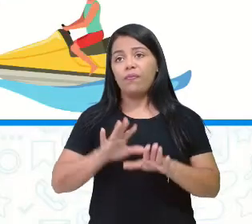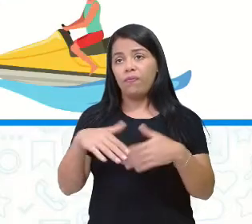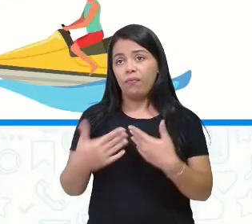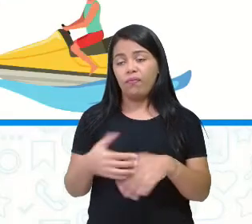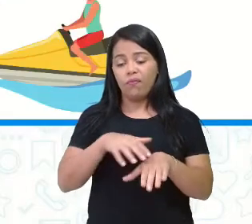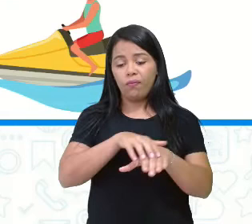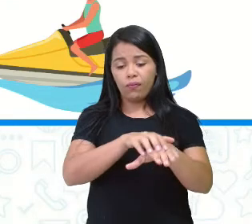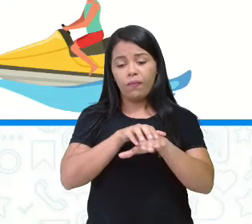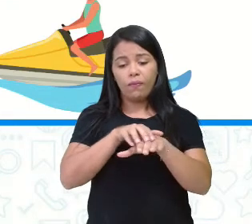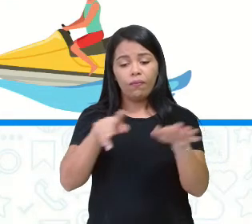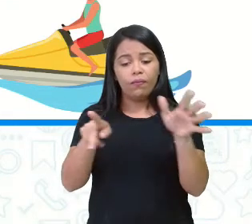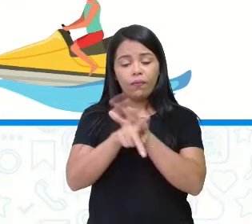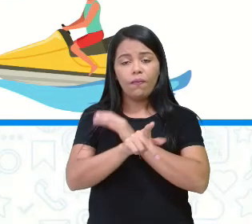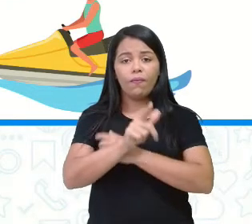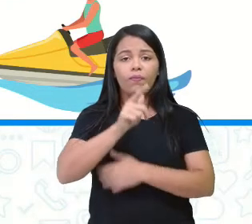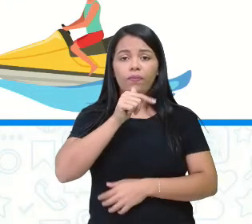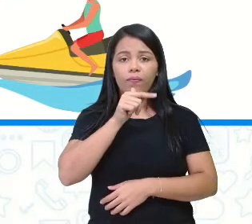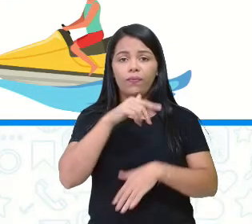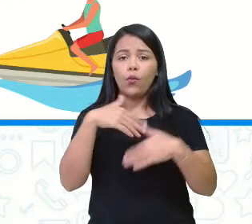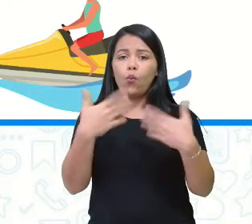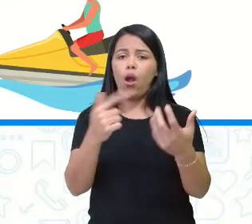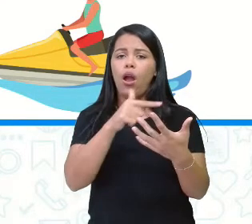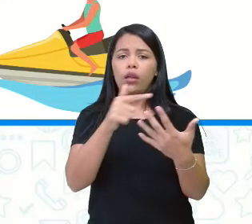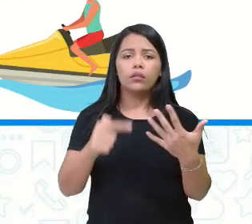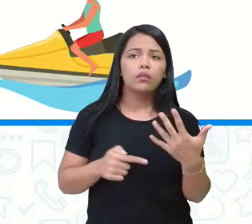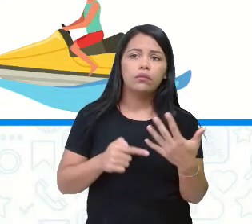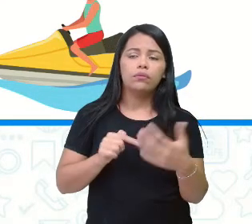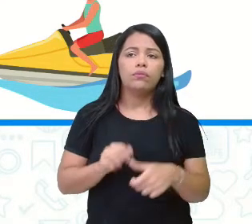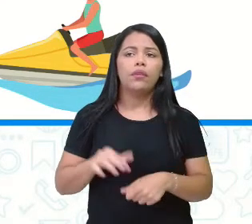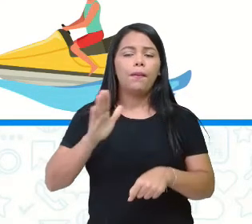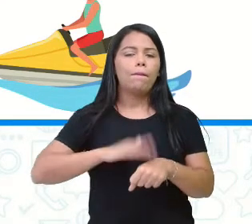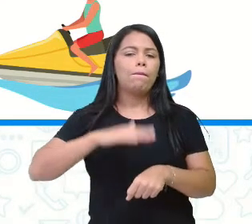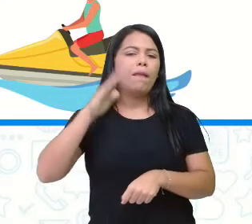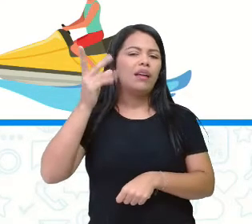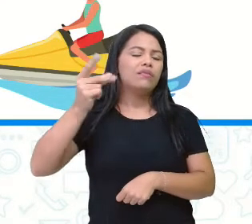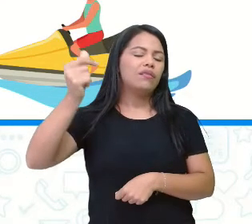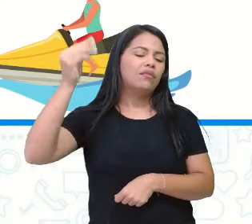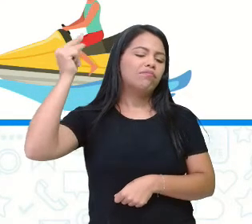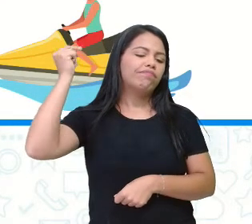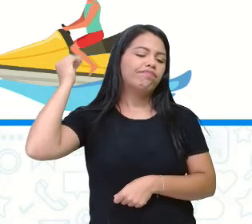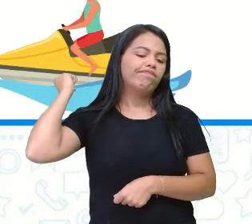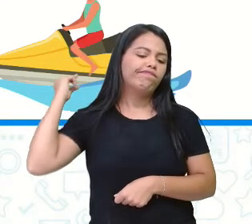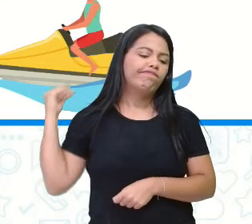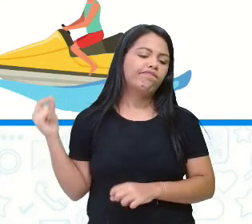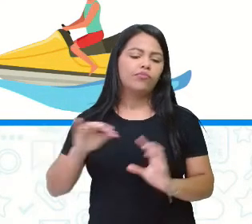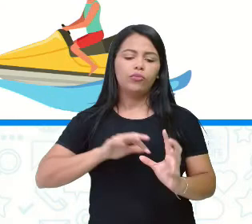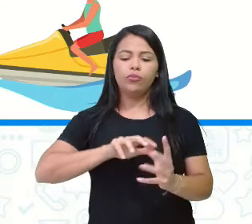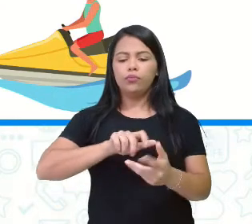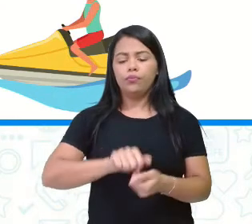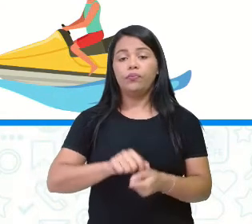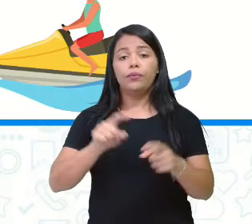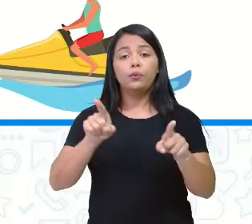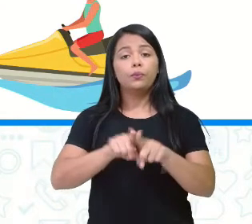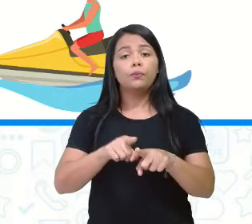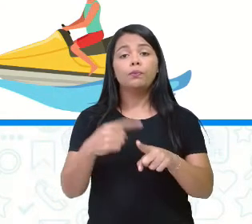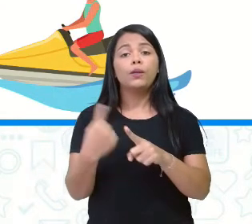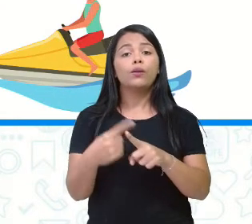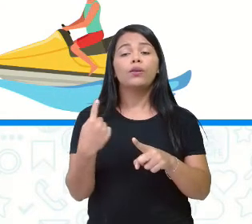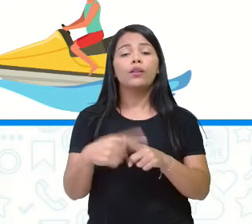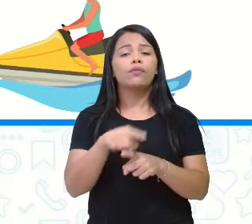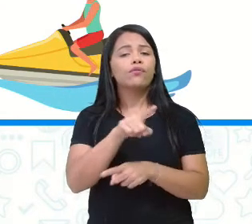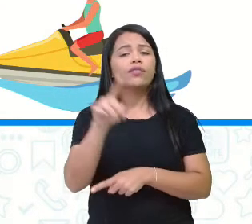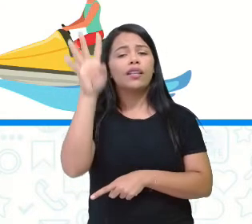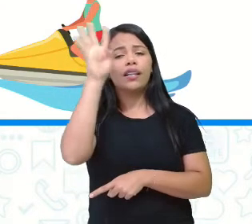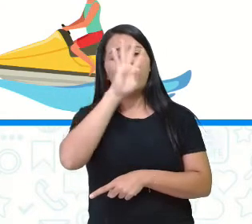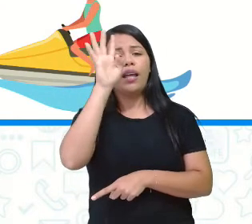transporte aquáticos? Quais são? O transporte aquático é o mais antigo do planeta. Olha só! Por quê? Vocês lembram